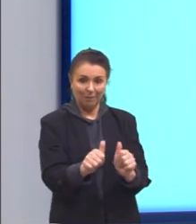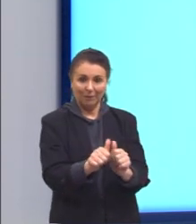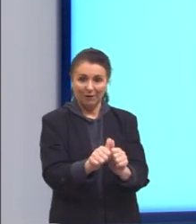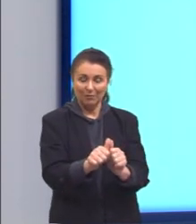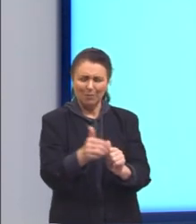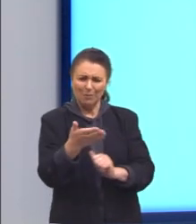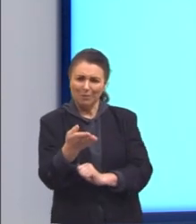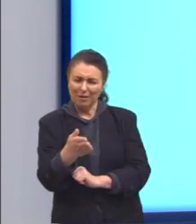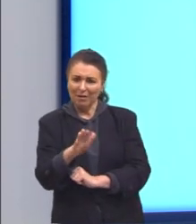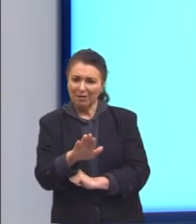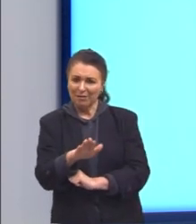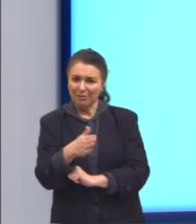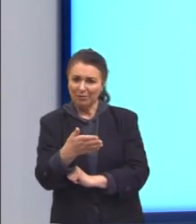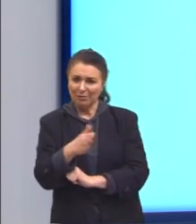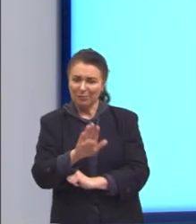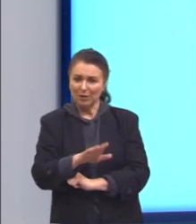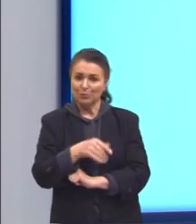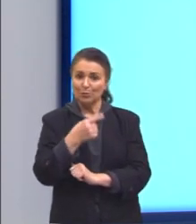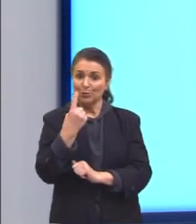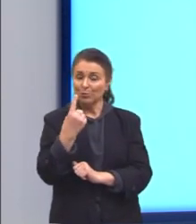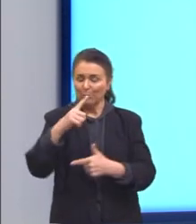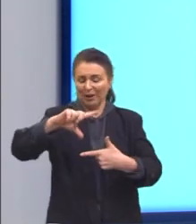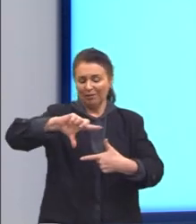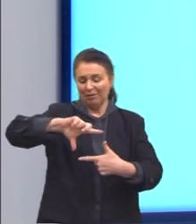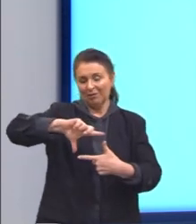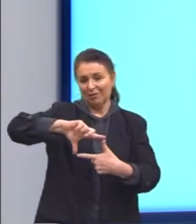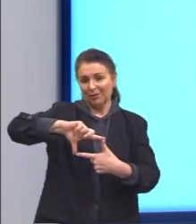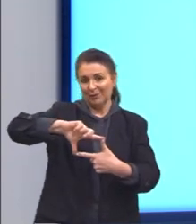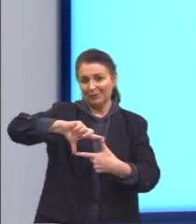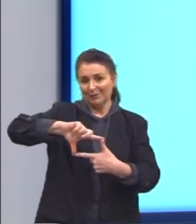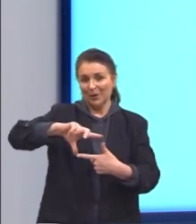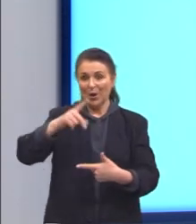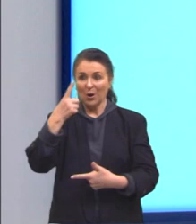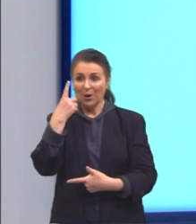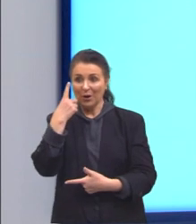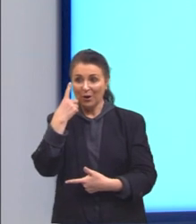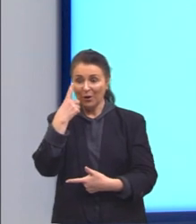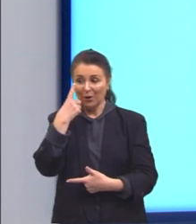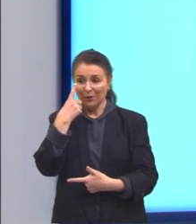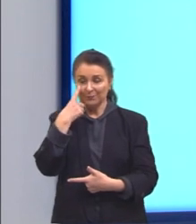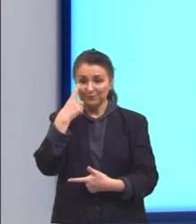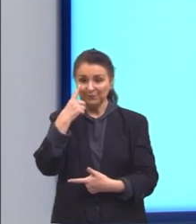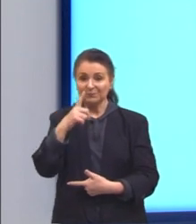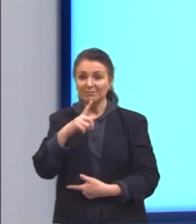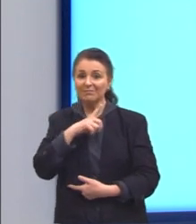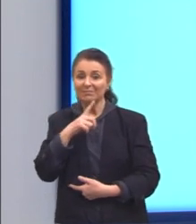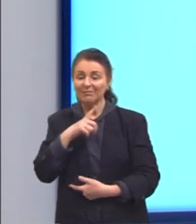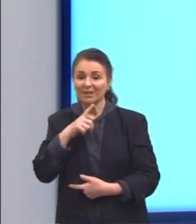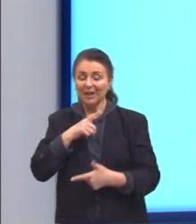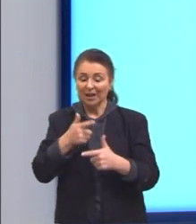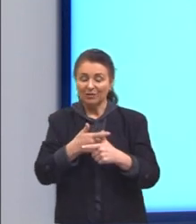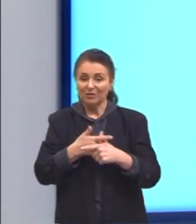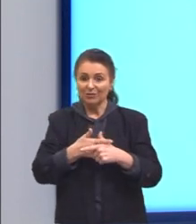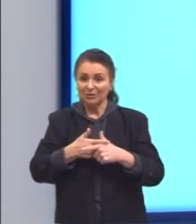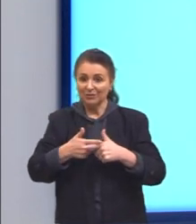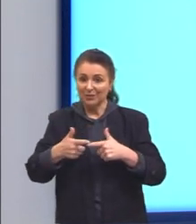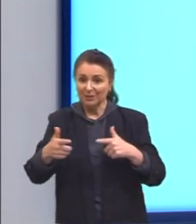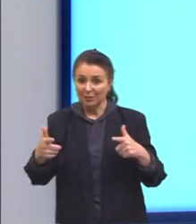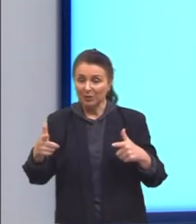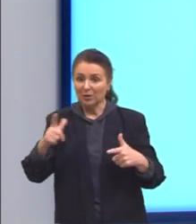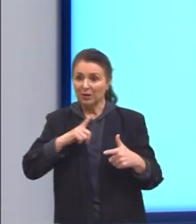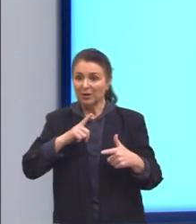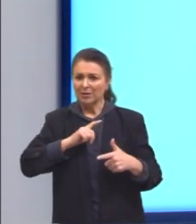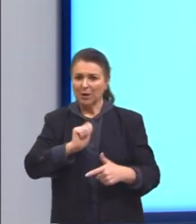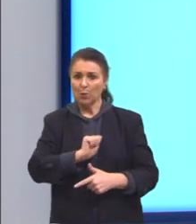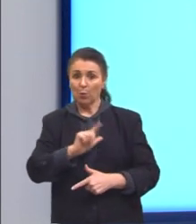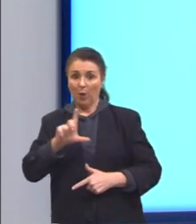aproximadamente de um retângulo. Observem que aqui nós temos ali a divisão, tem um azul